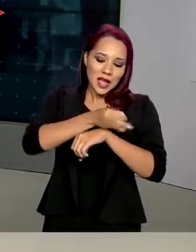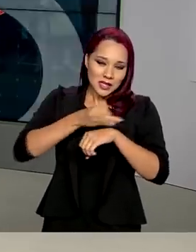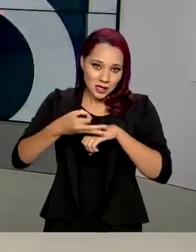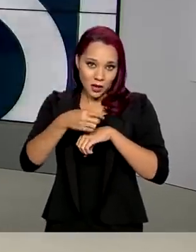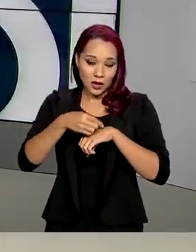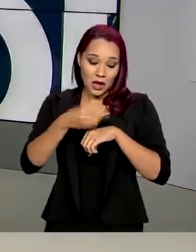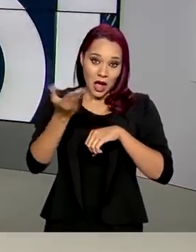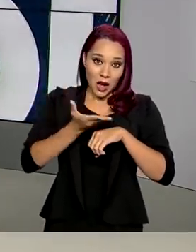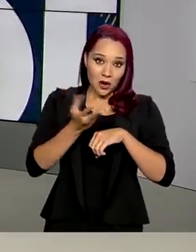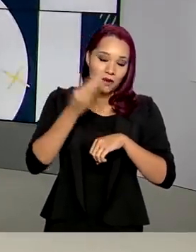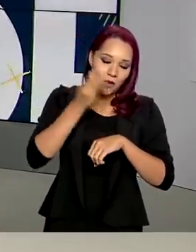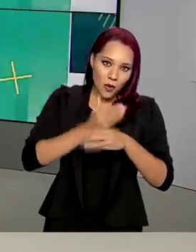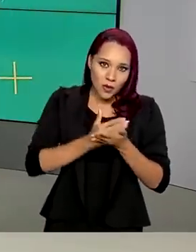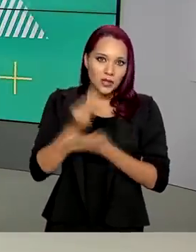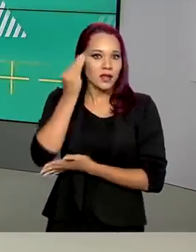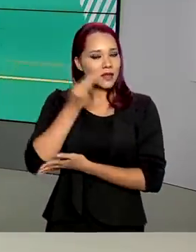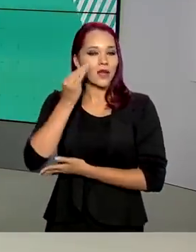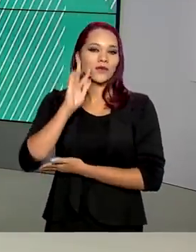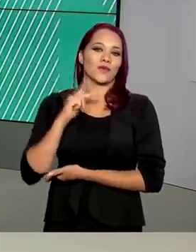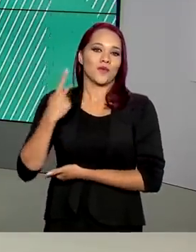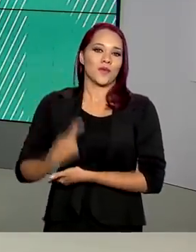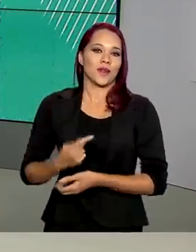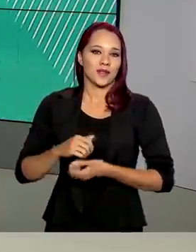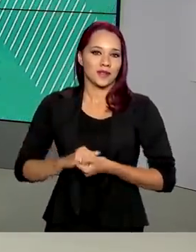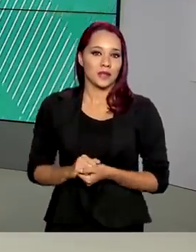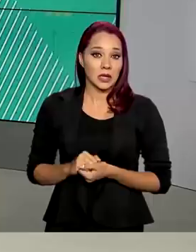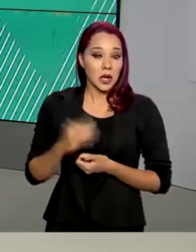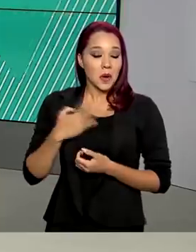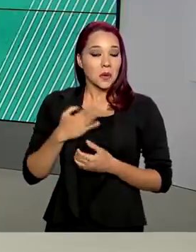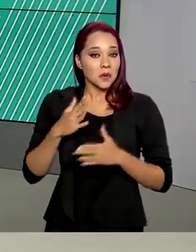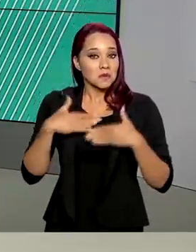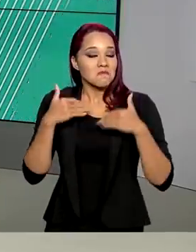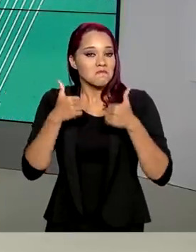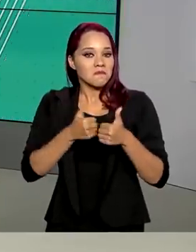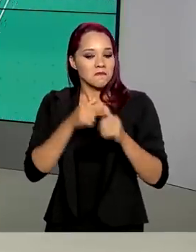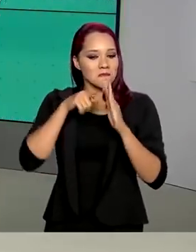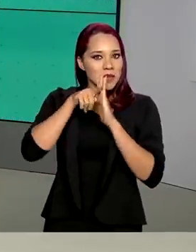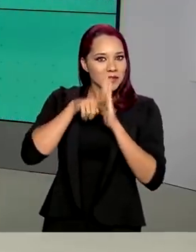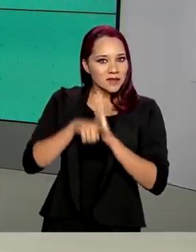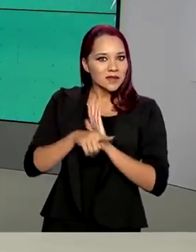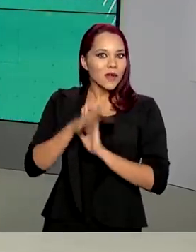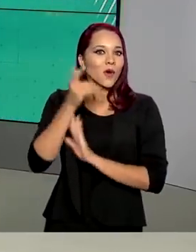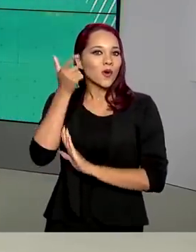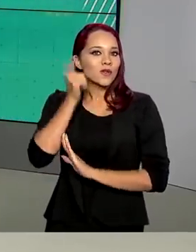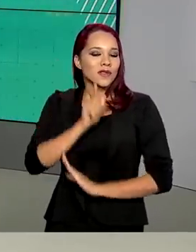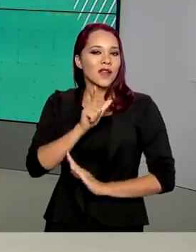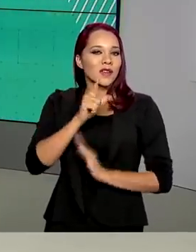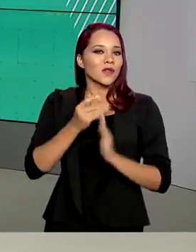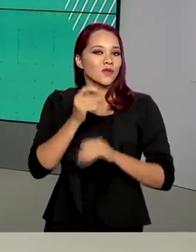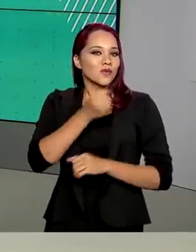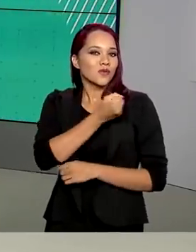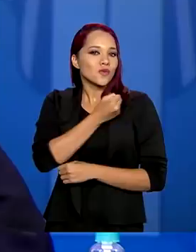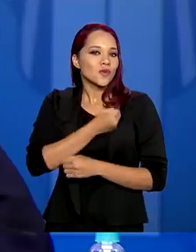Agora começam os testes em humanos. O sucesso nas pesquisas pode ajudar a desafogar hospitais.